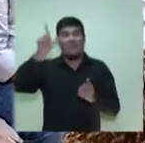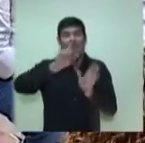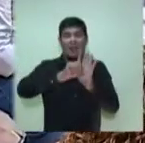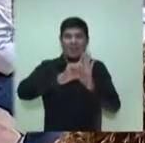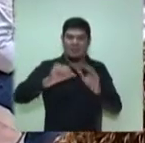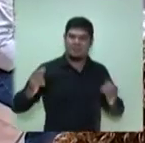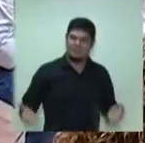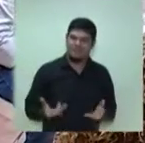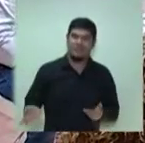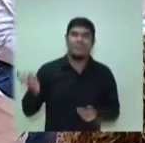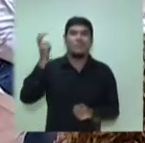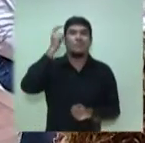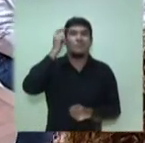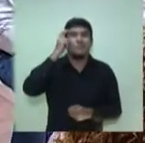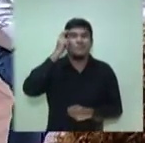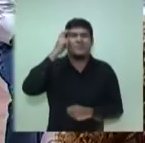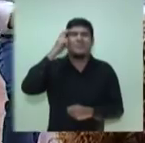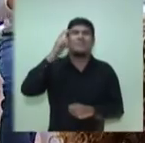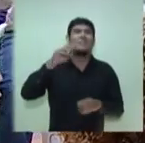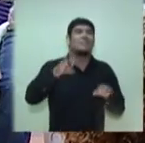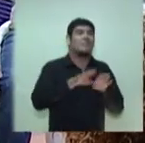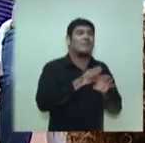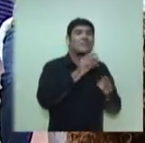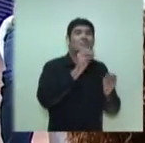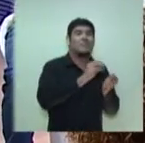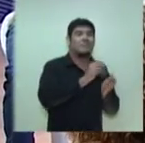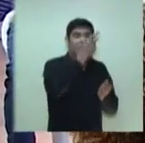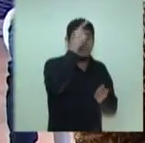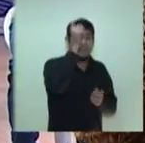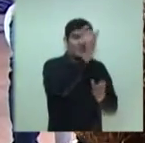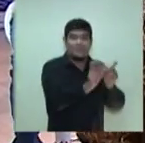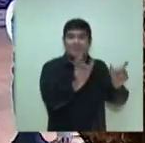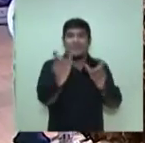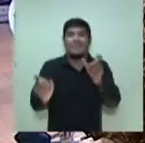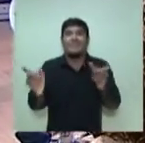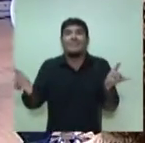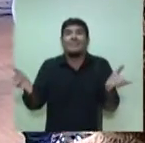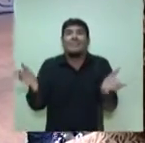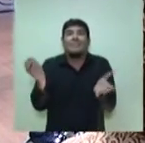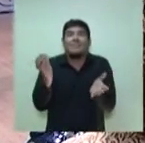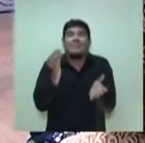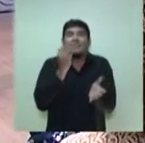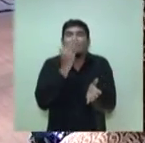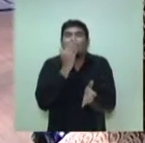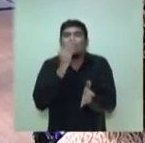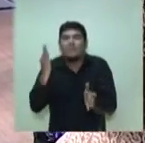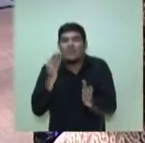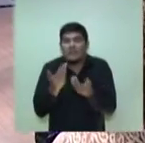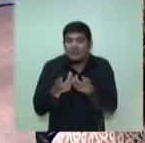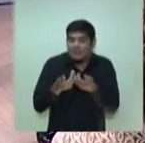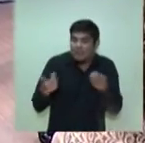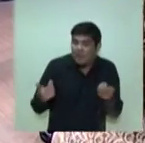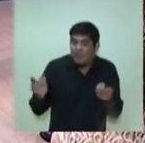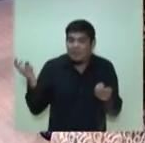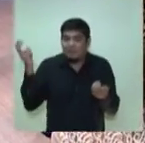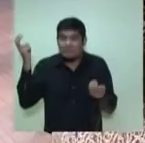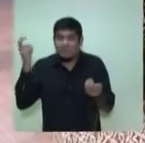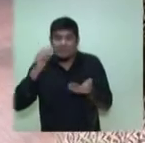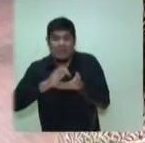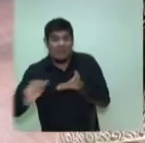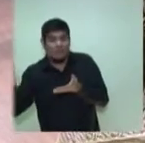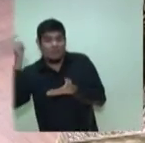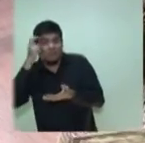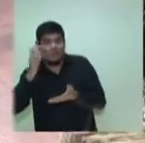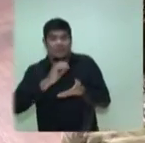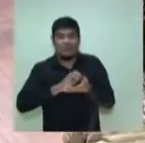minha parte, em diálogo com uma série de artistas e produtores culturais, um compromisso muito claro de separar a Secretaria de Cultura da